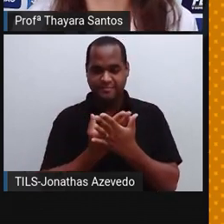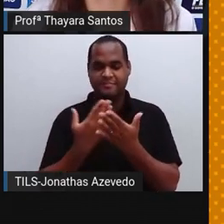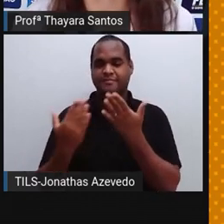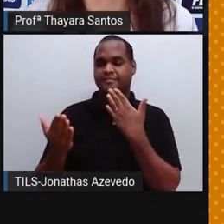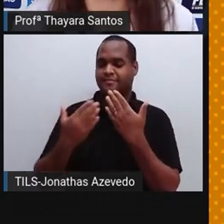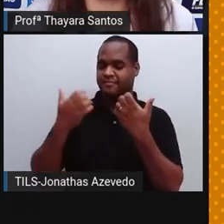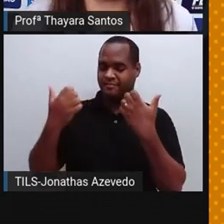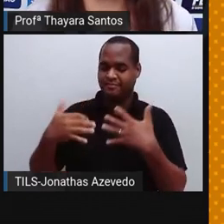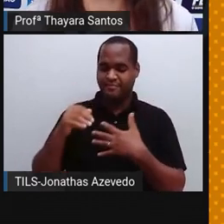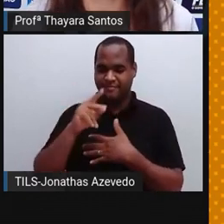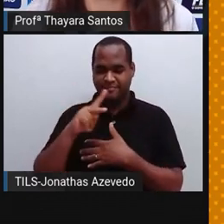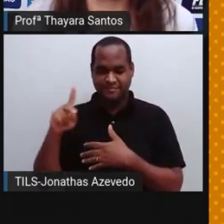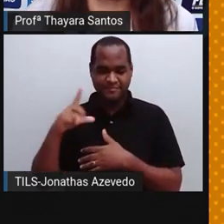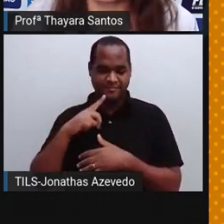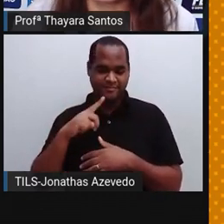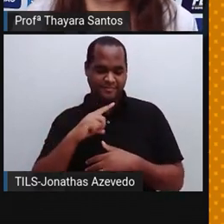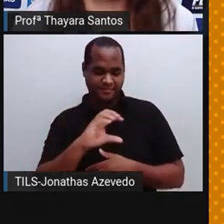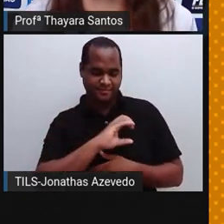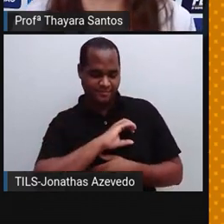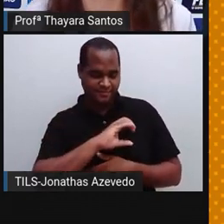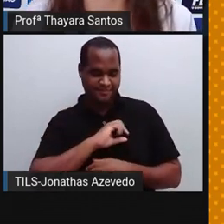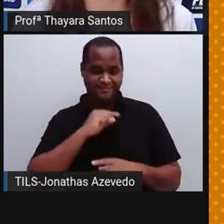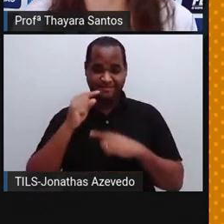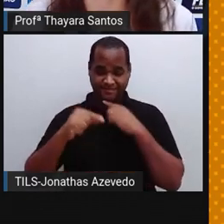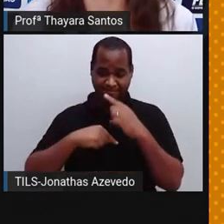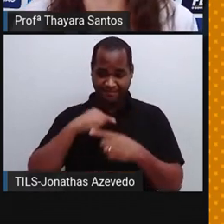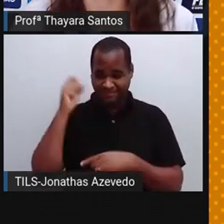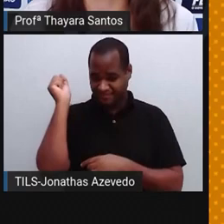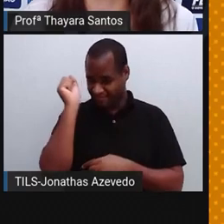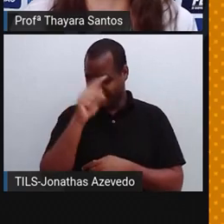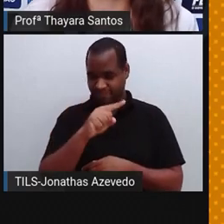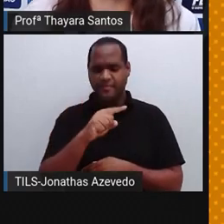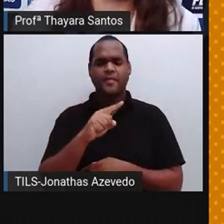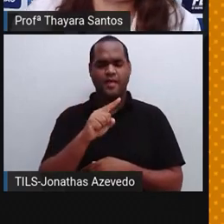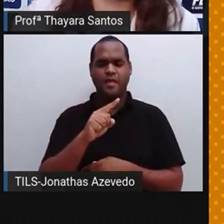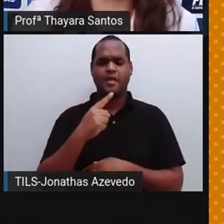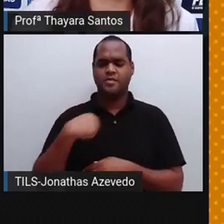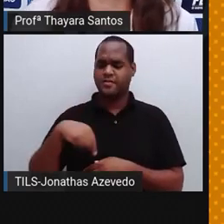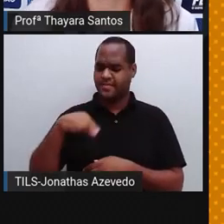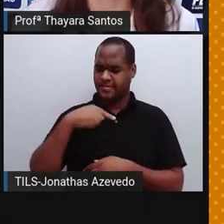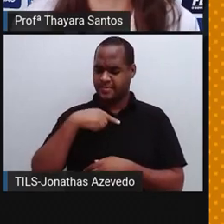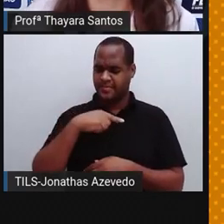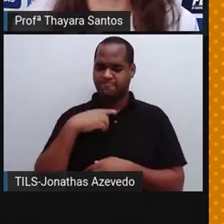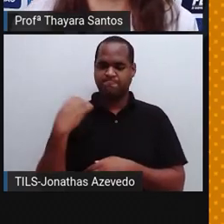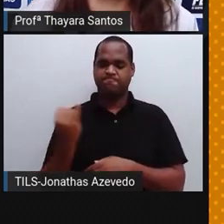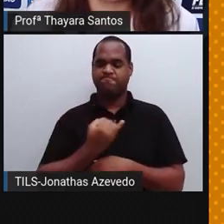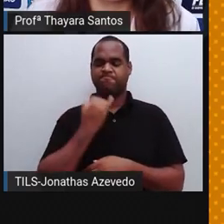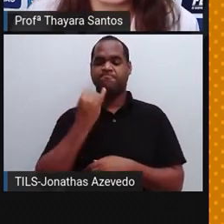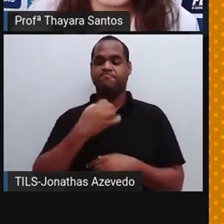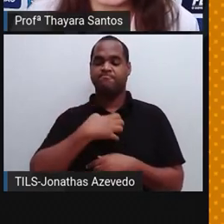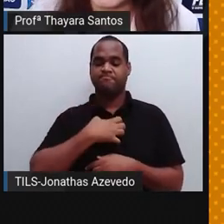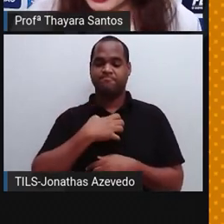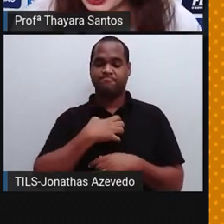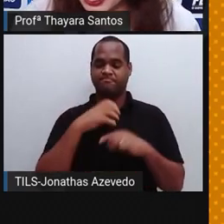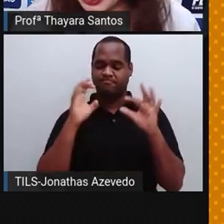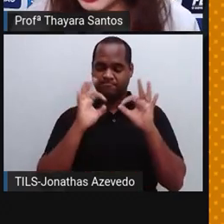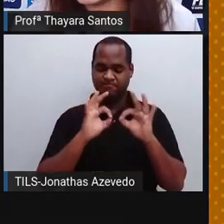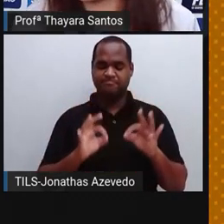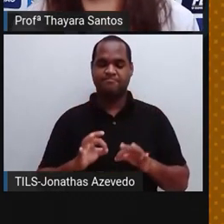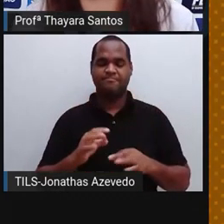professores, com os colegas, tirar as dúvidas. Então isso para a gente é muito importante e a gente fica muito feliz de saber disso.